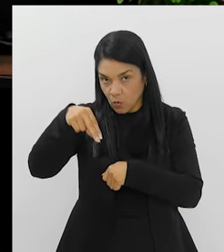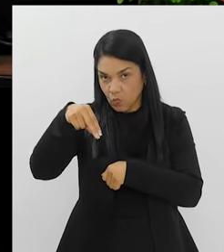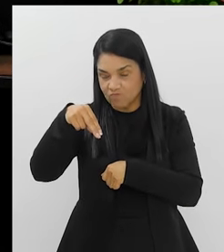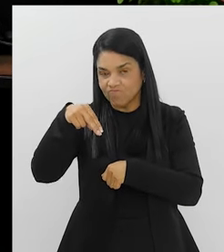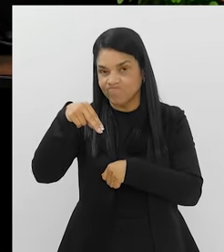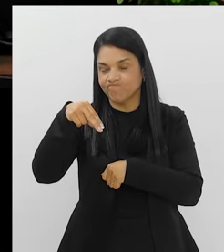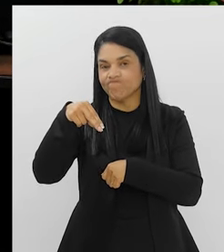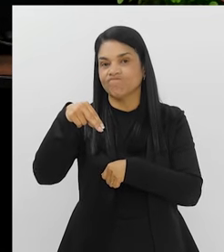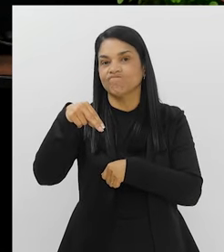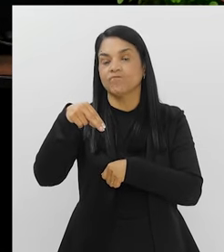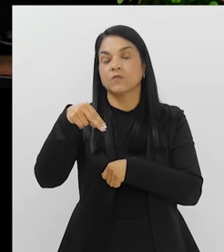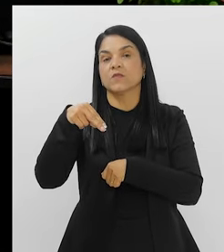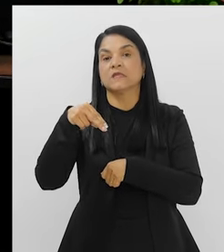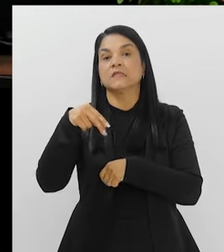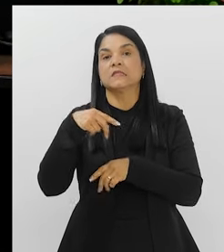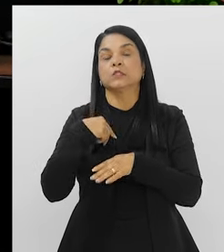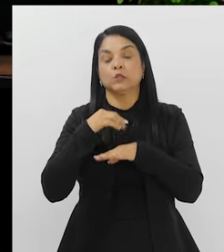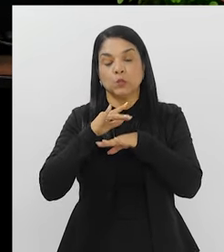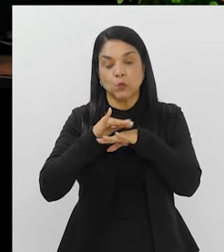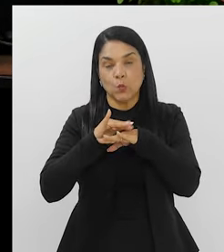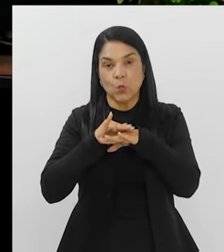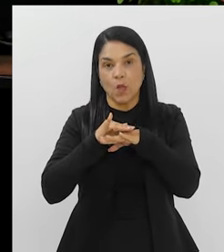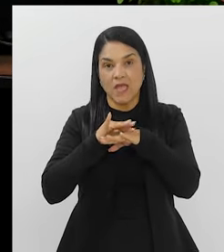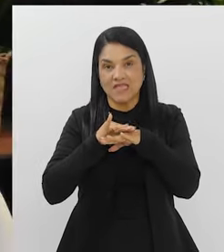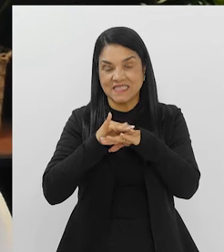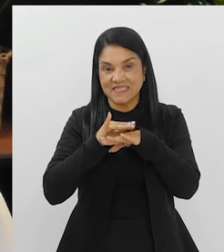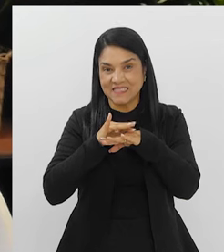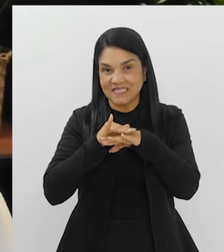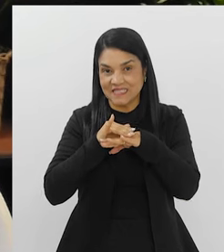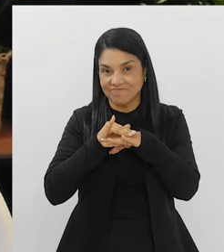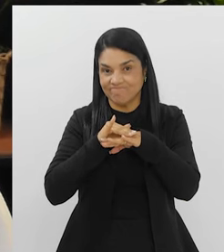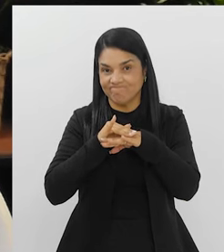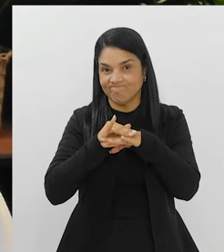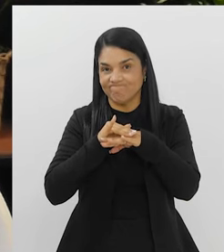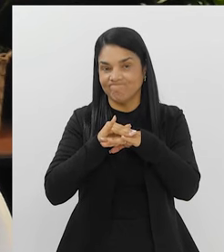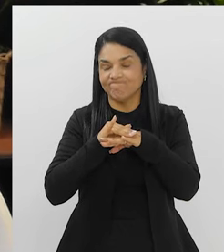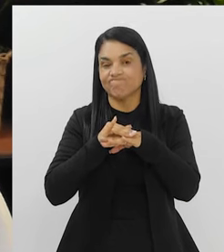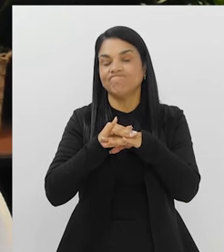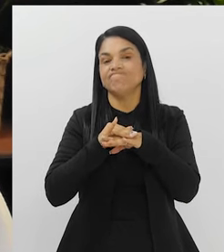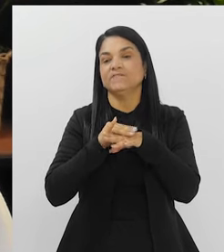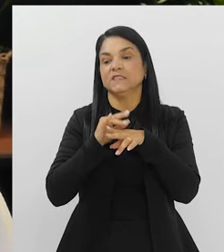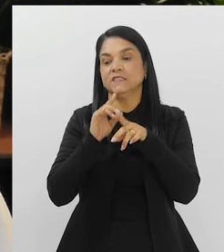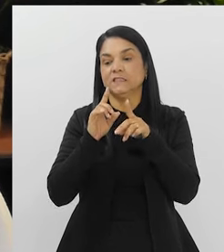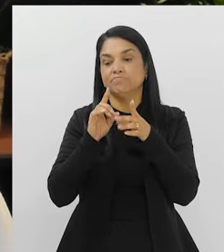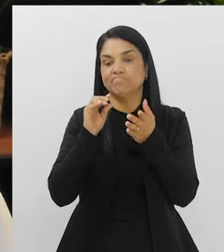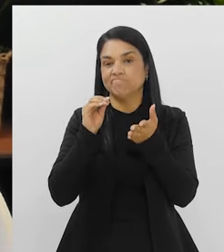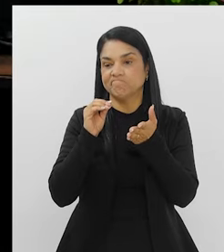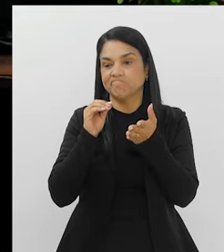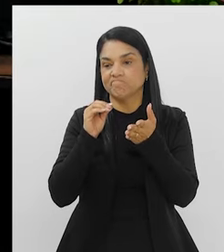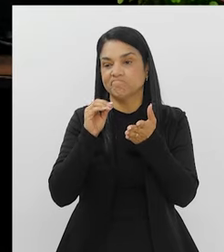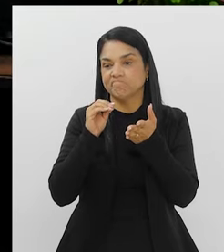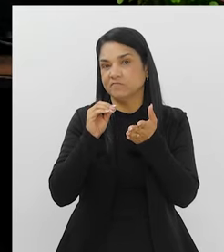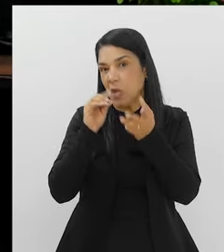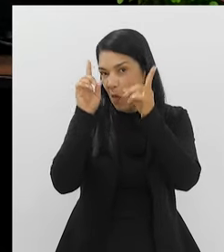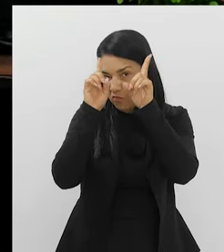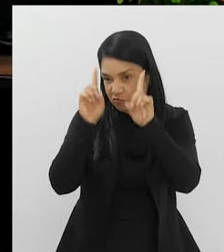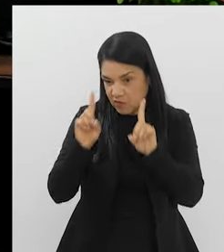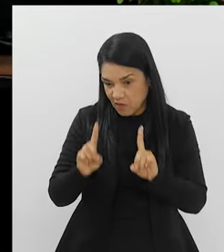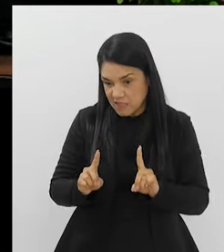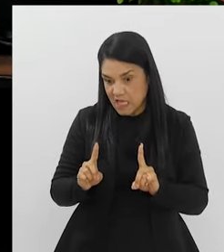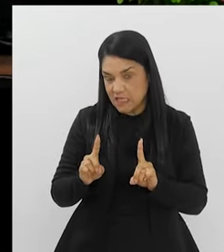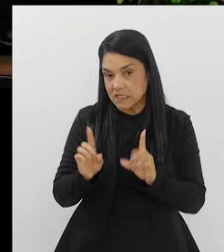deficientes, doenças que causam deficiências ocultas.